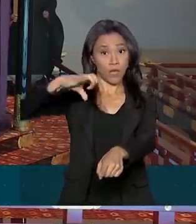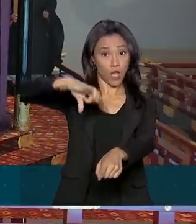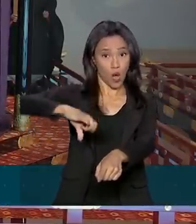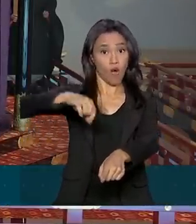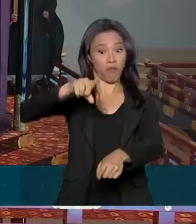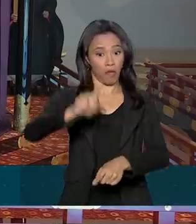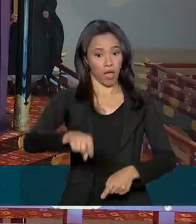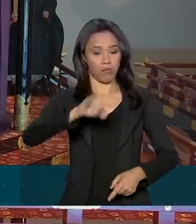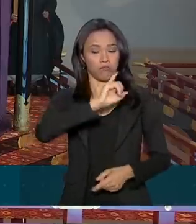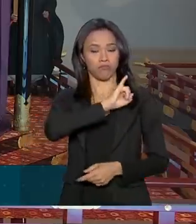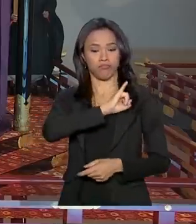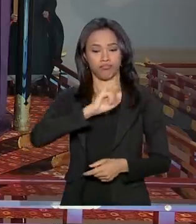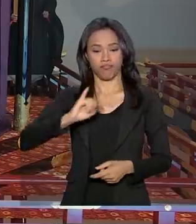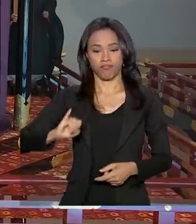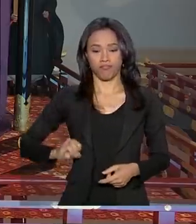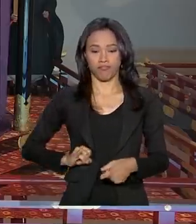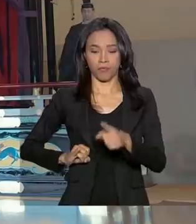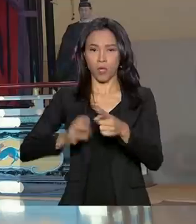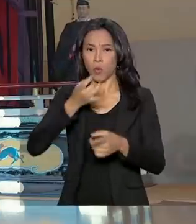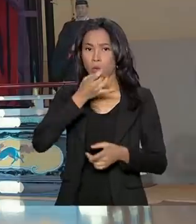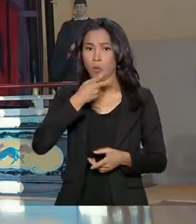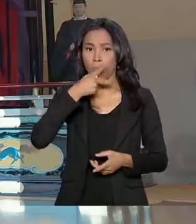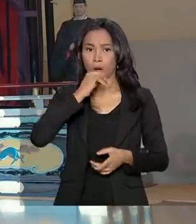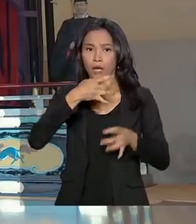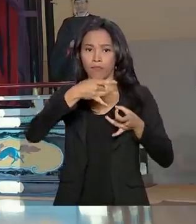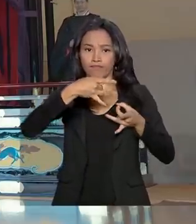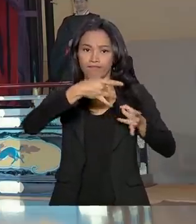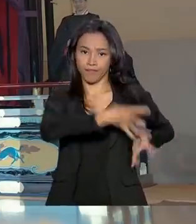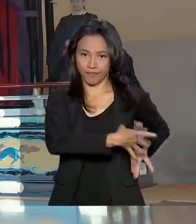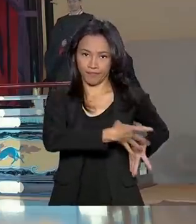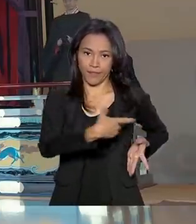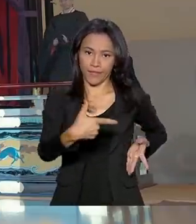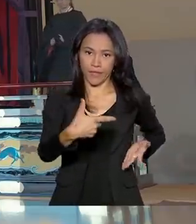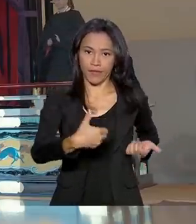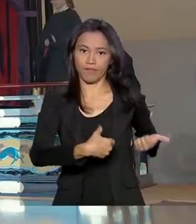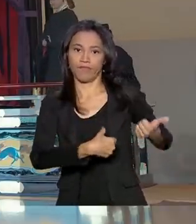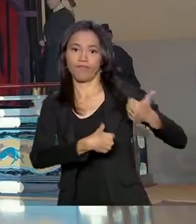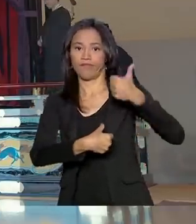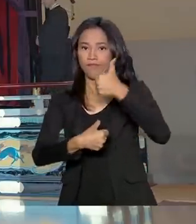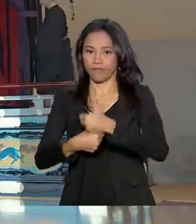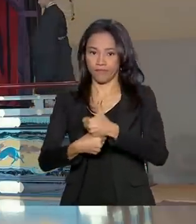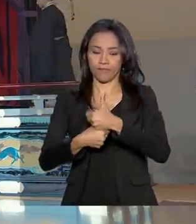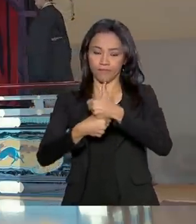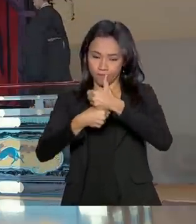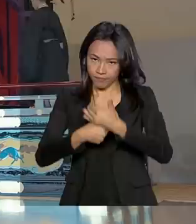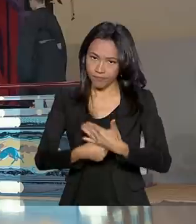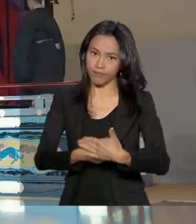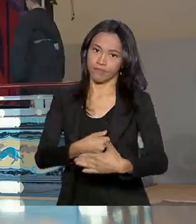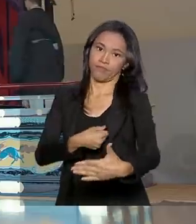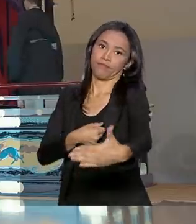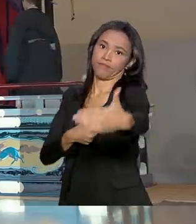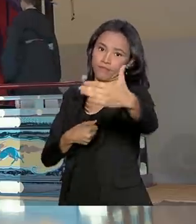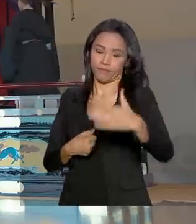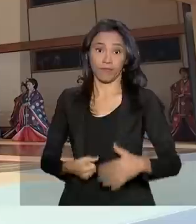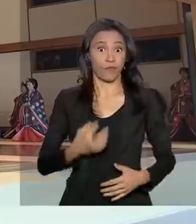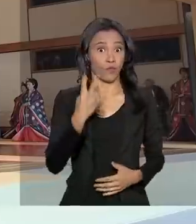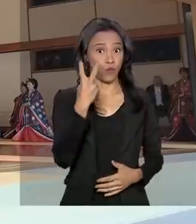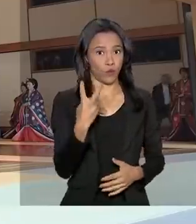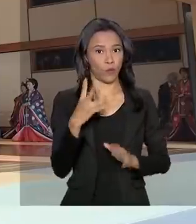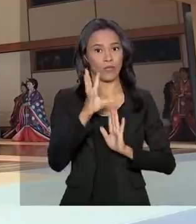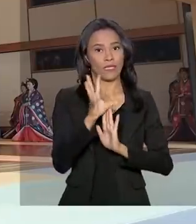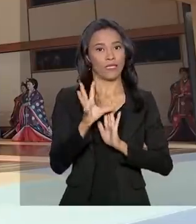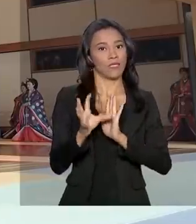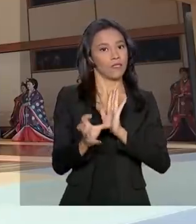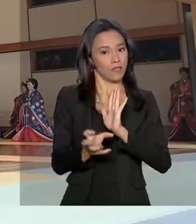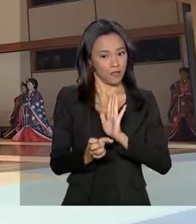Japão após a abdicação de seu pai, Akihito, algo inédito nesta dinastia em mais de dois séculos. A